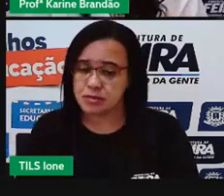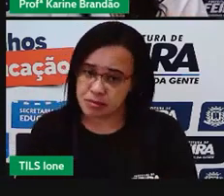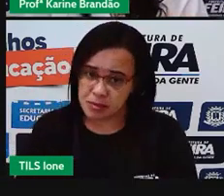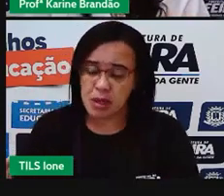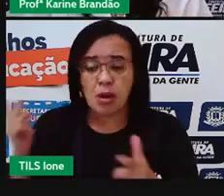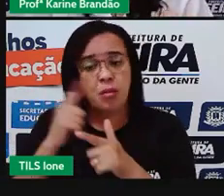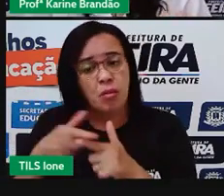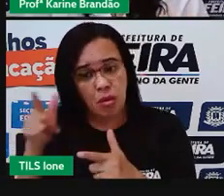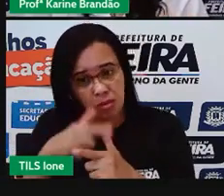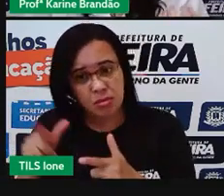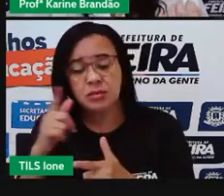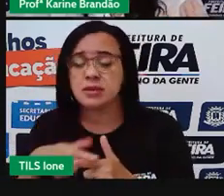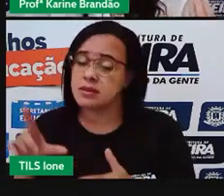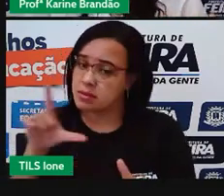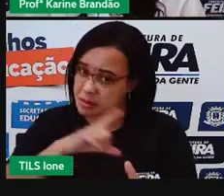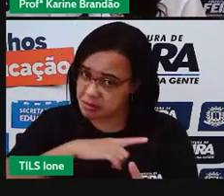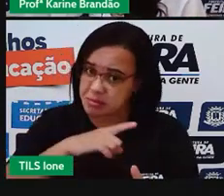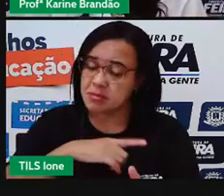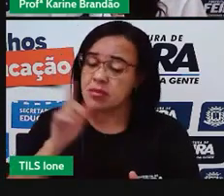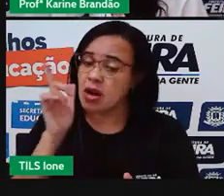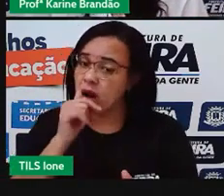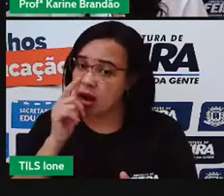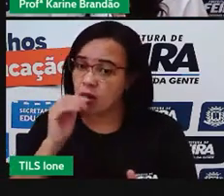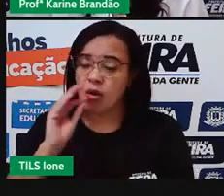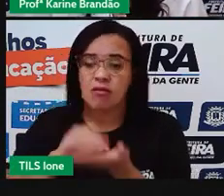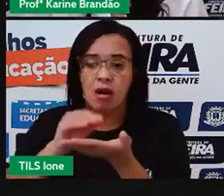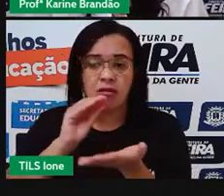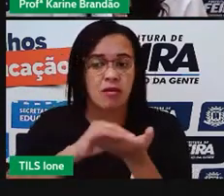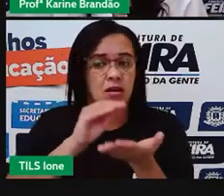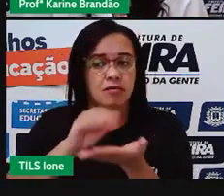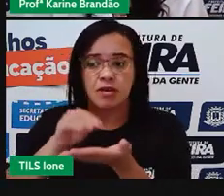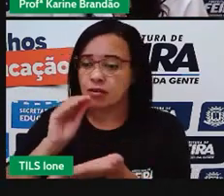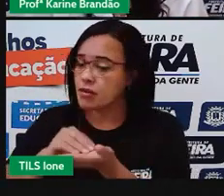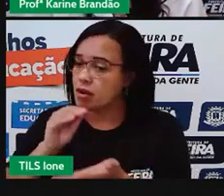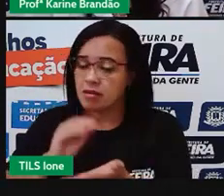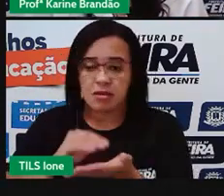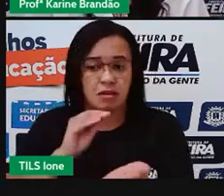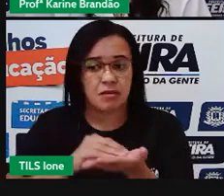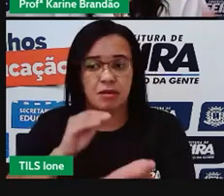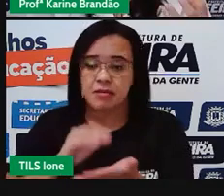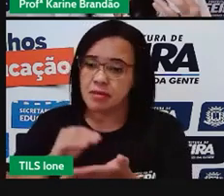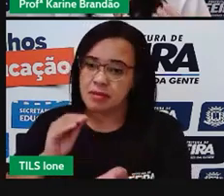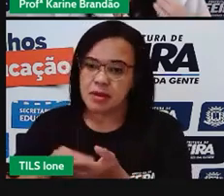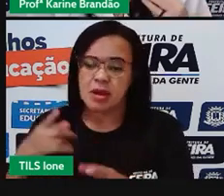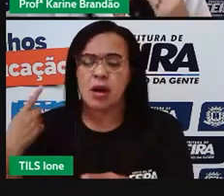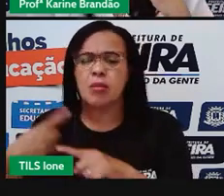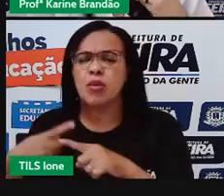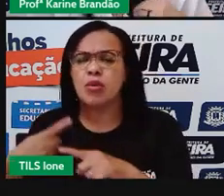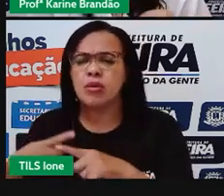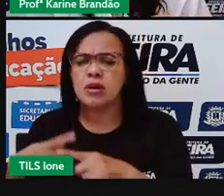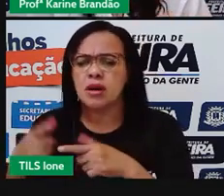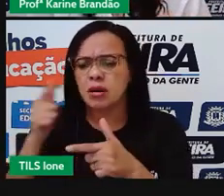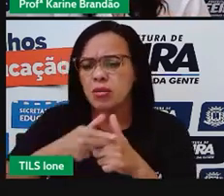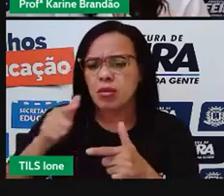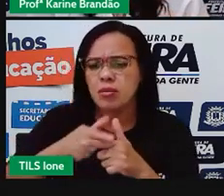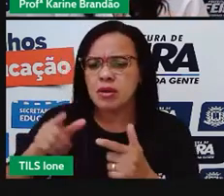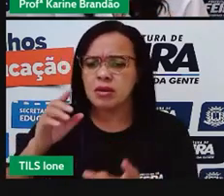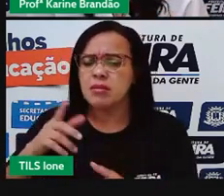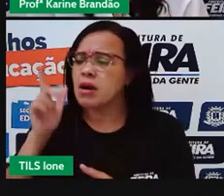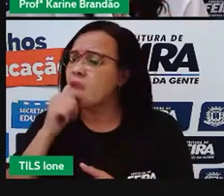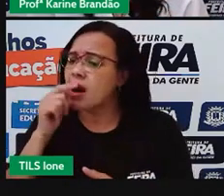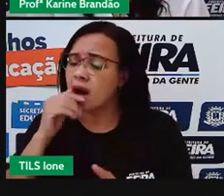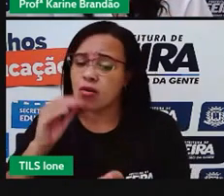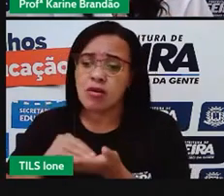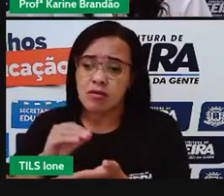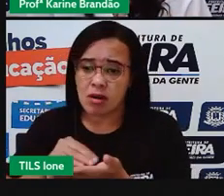hídrico, com um problema de água. E esse problema vem pelo quê? Pela forma como nós consumimos